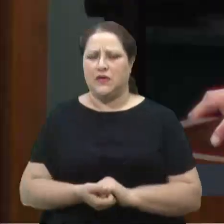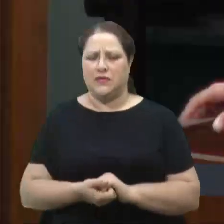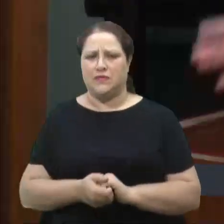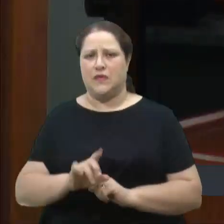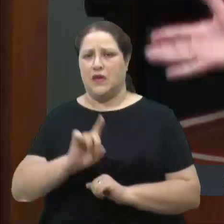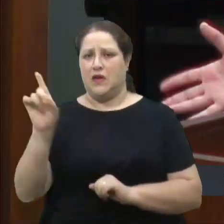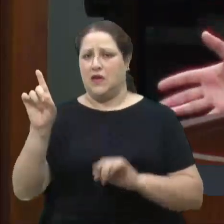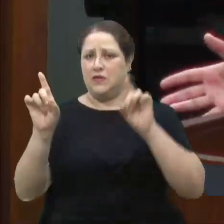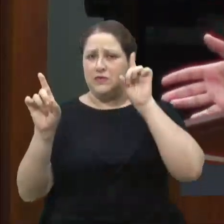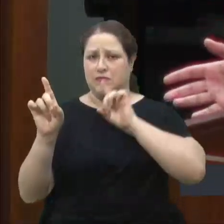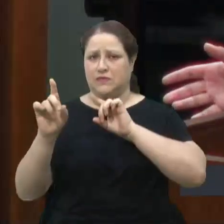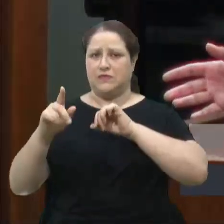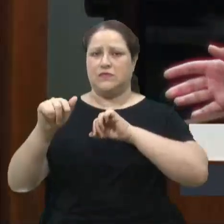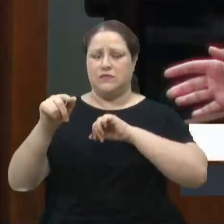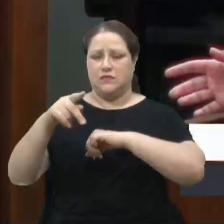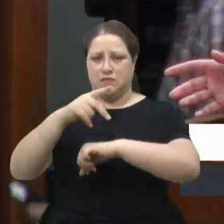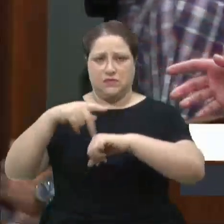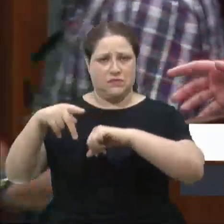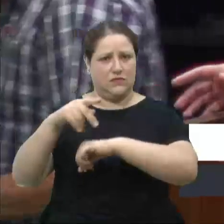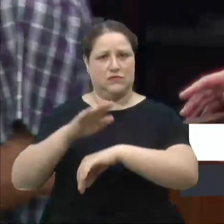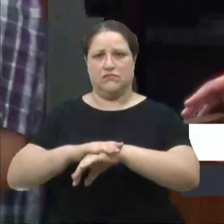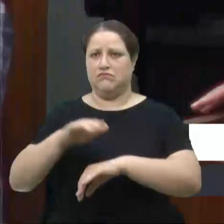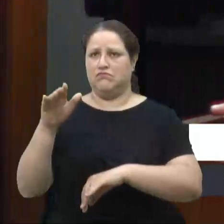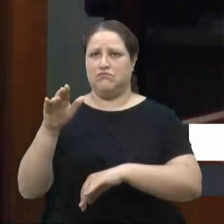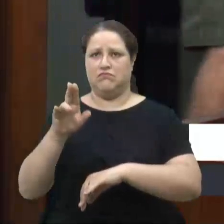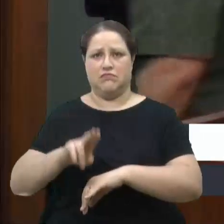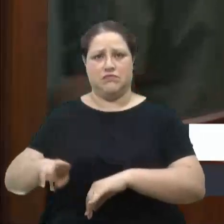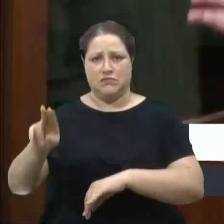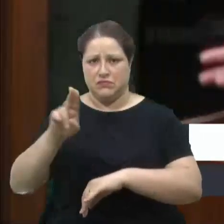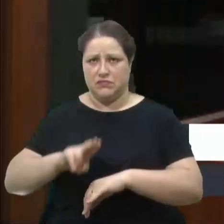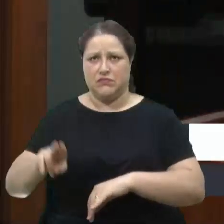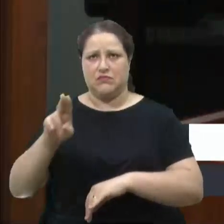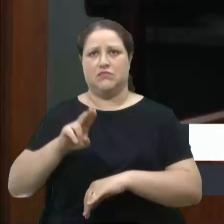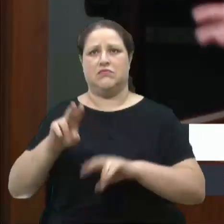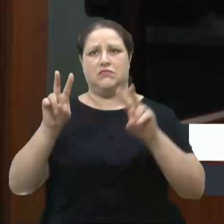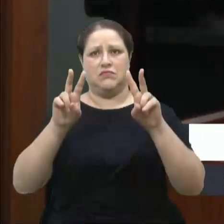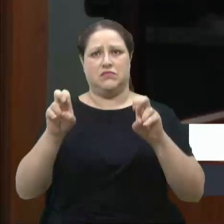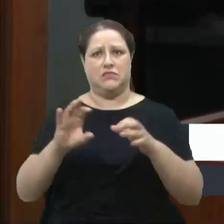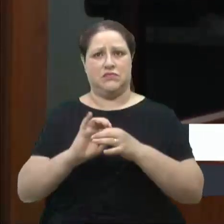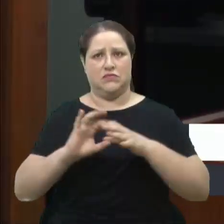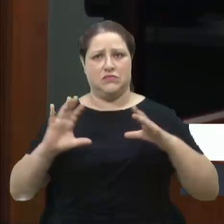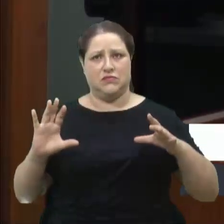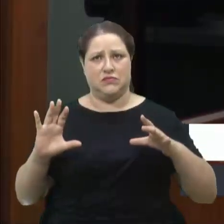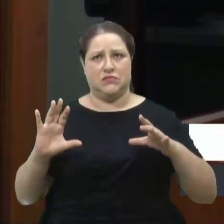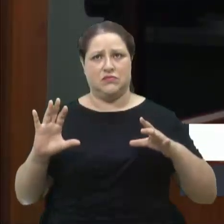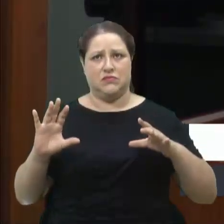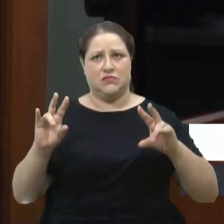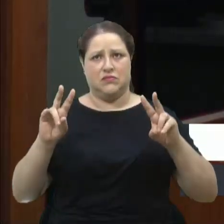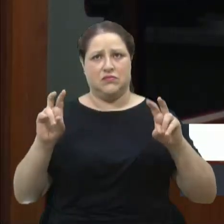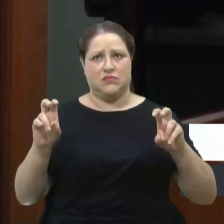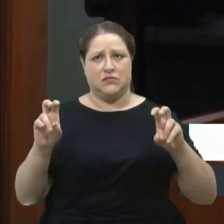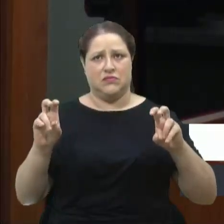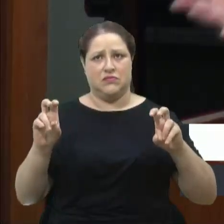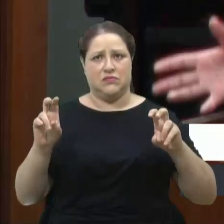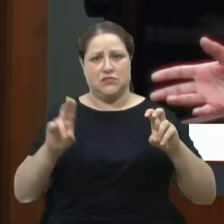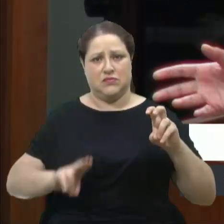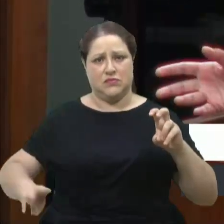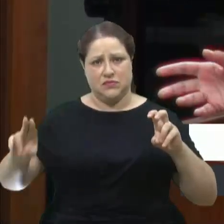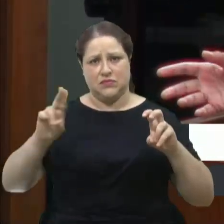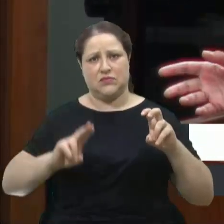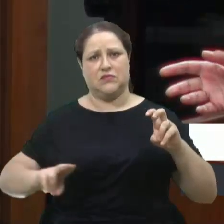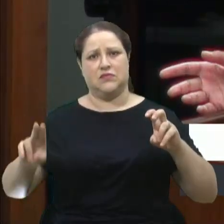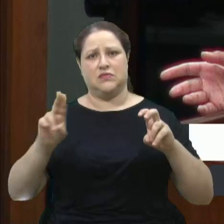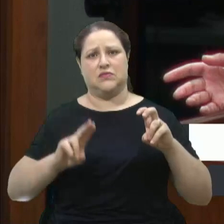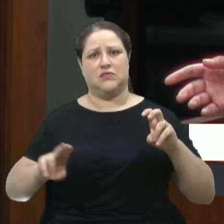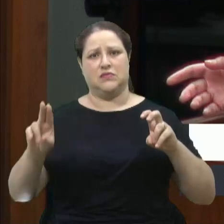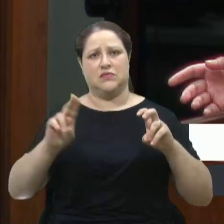que é um dos países mais utilizados para se tratar da liberdade na questão da utilização,